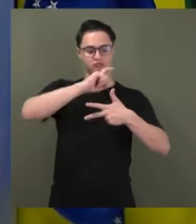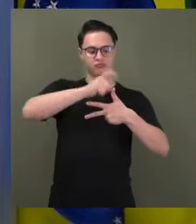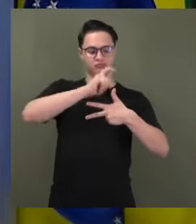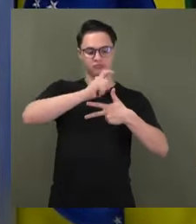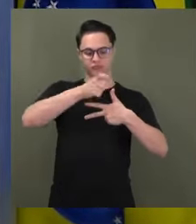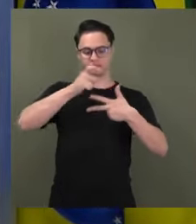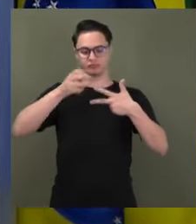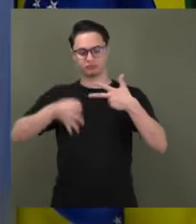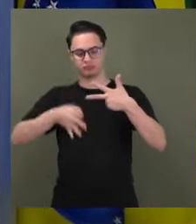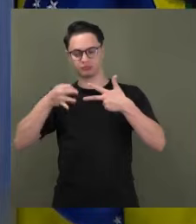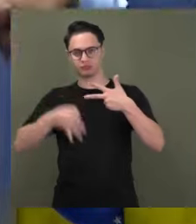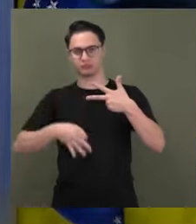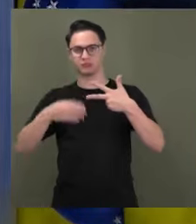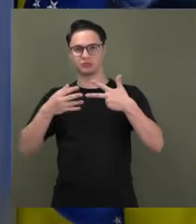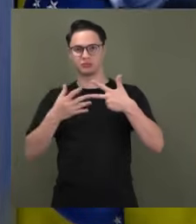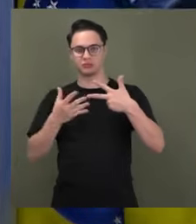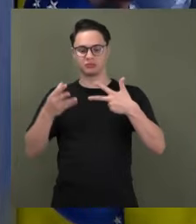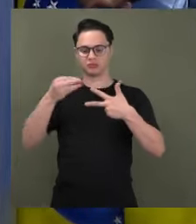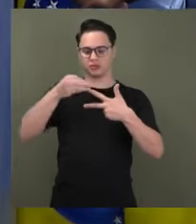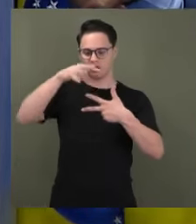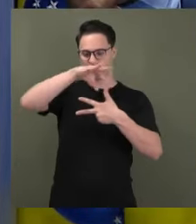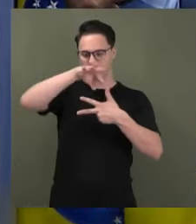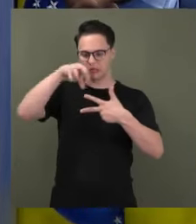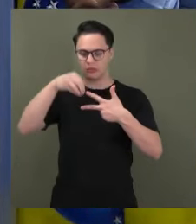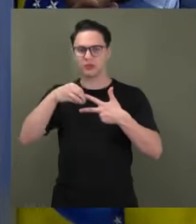alinhamento político ideológico com o governo Lula.